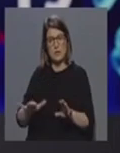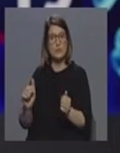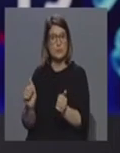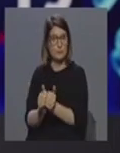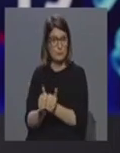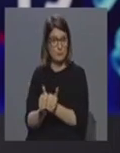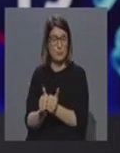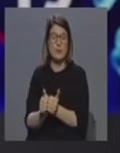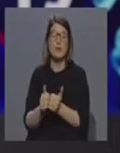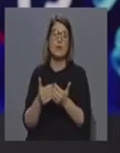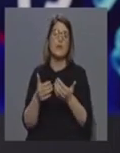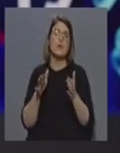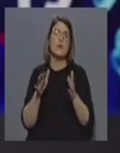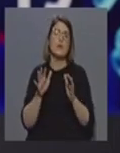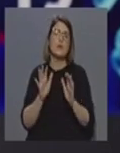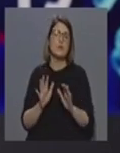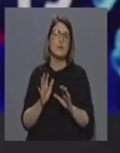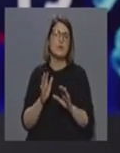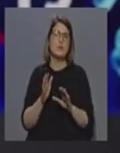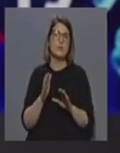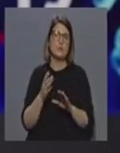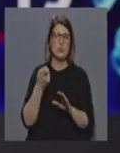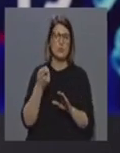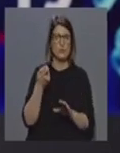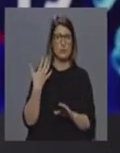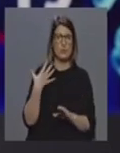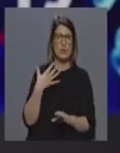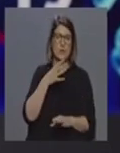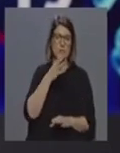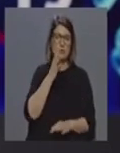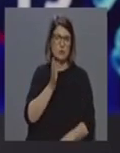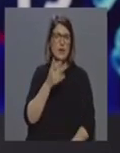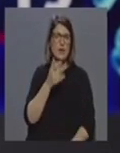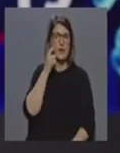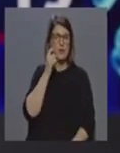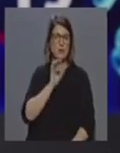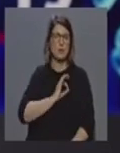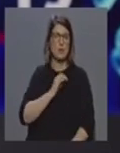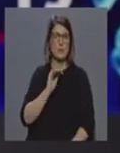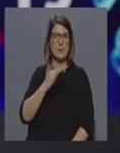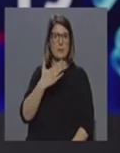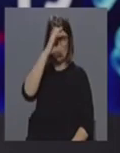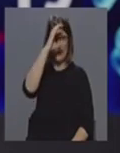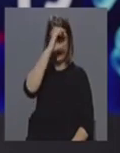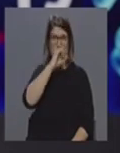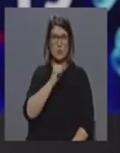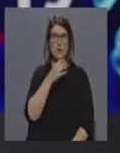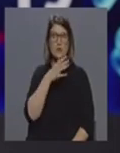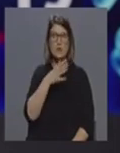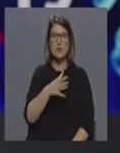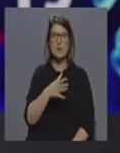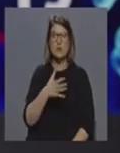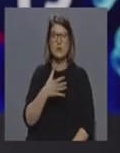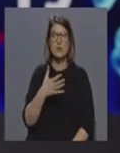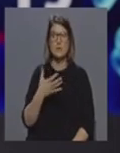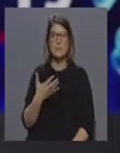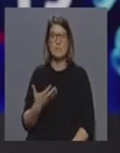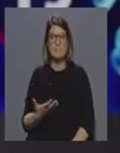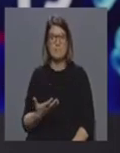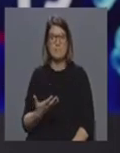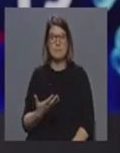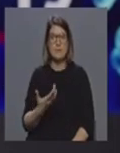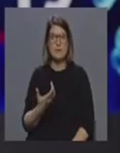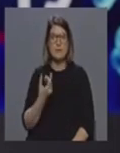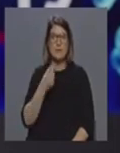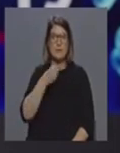entanto, tal como também foi recentemente anunciado agora pelo Sr. Primeiro-Ministro, não irá haver aqui, ao fim cabo, nenhuma perda